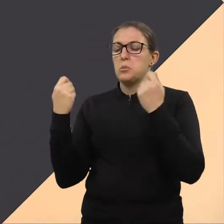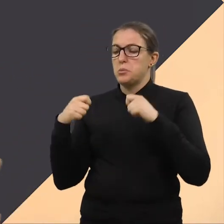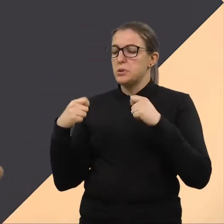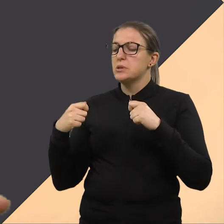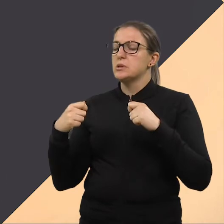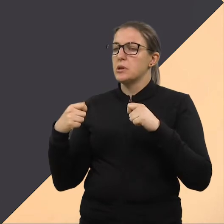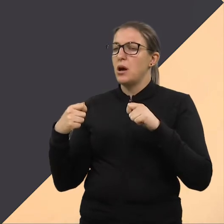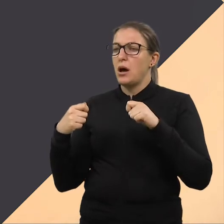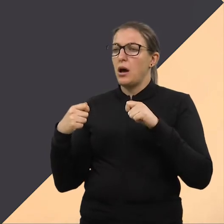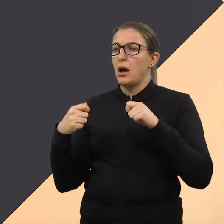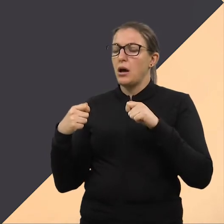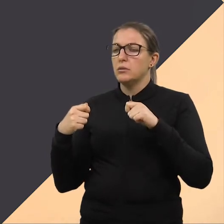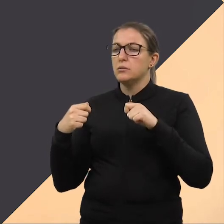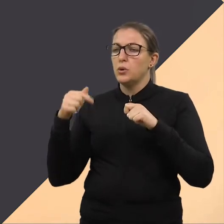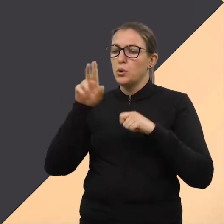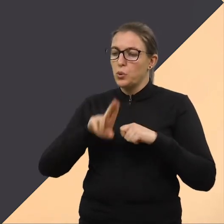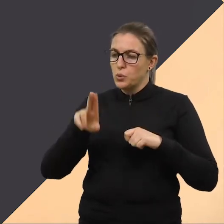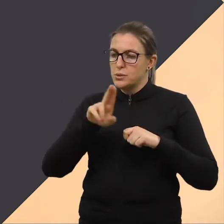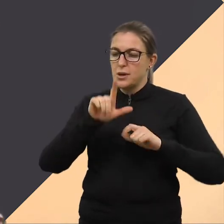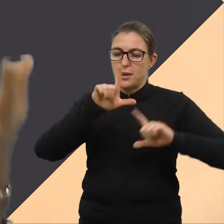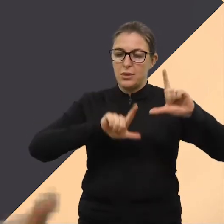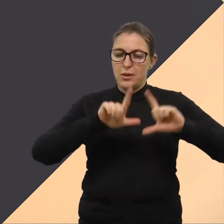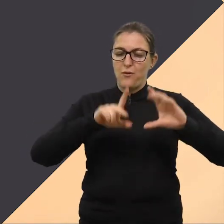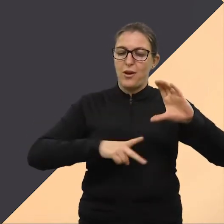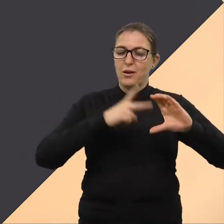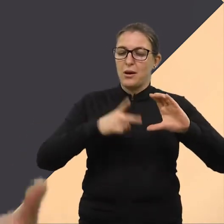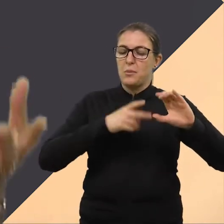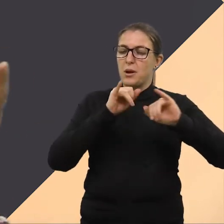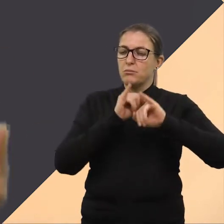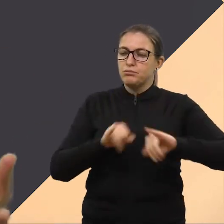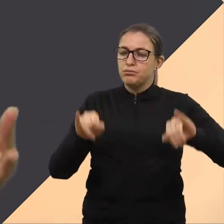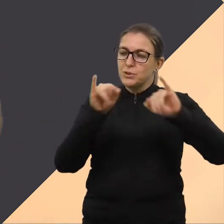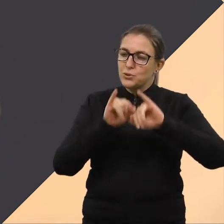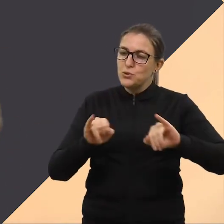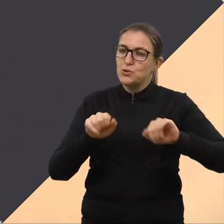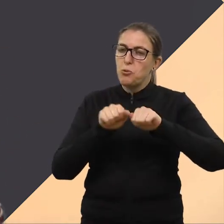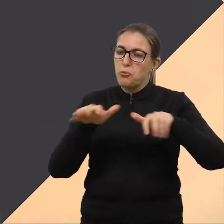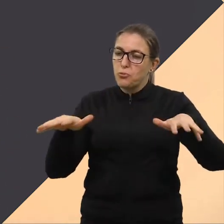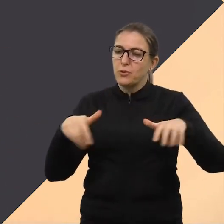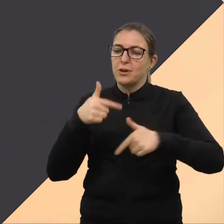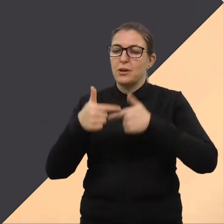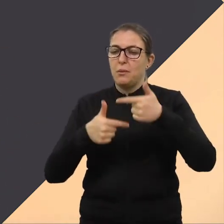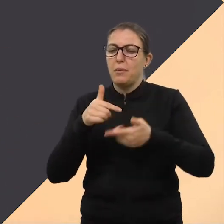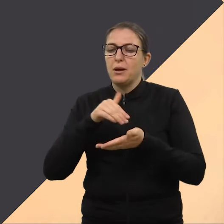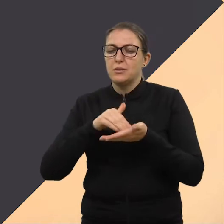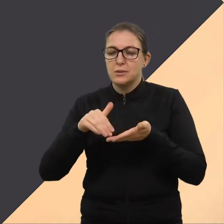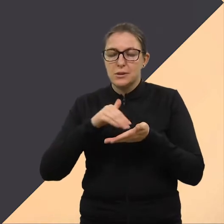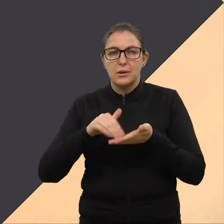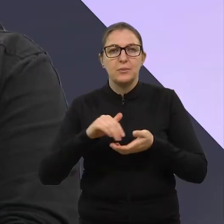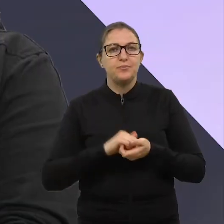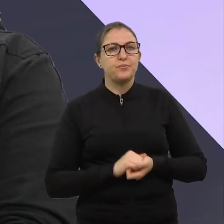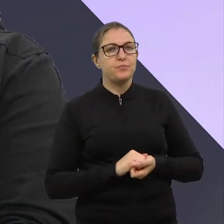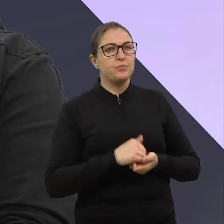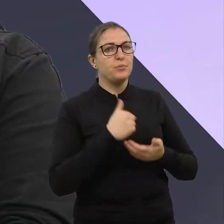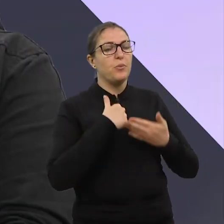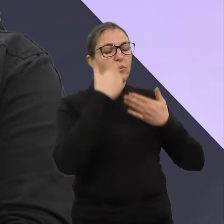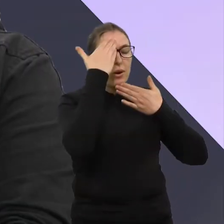trazendo informações para a TV Câmara e usando esse espaço para estar divulgando os trabalhos da Secretaria.